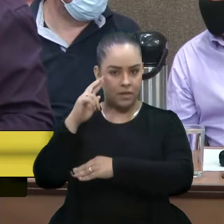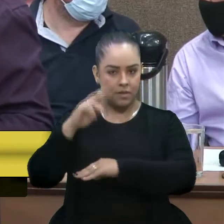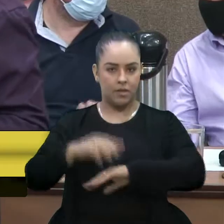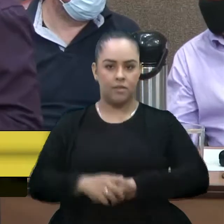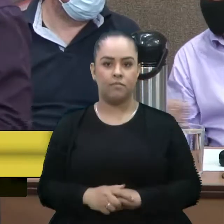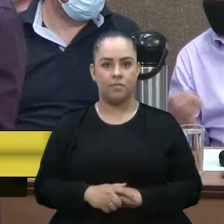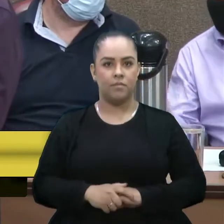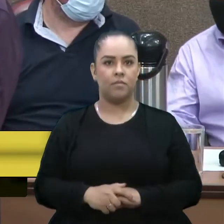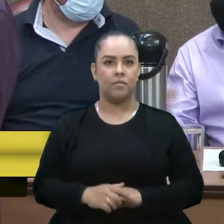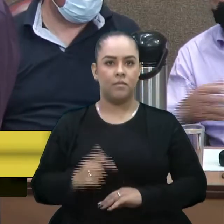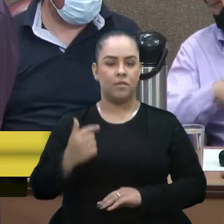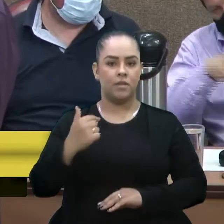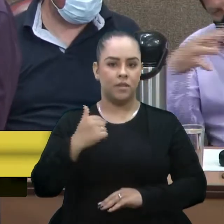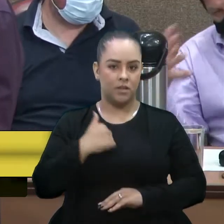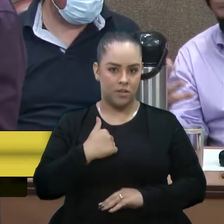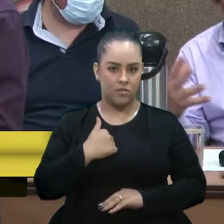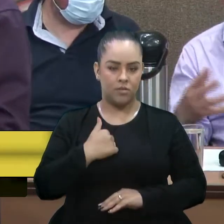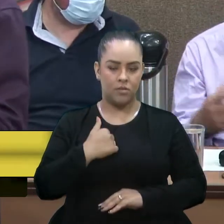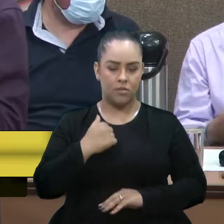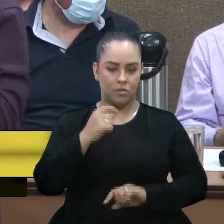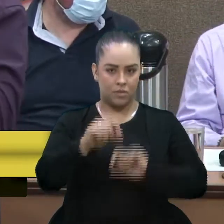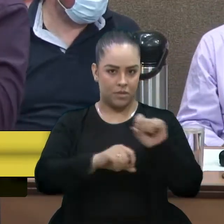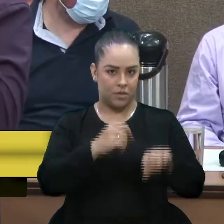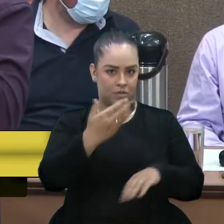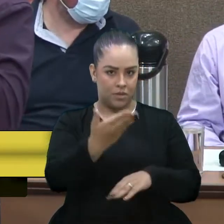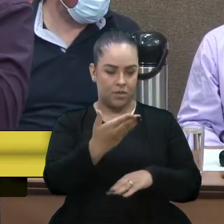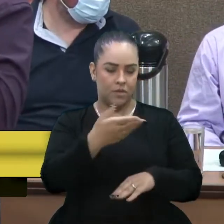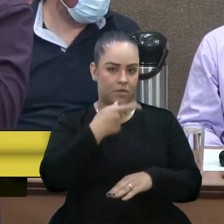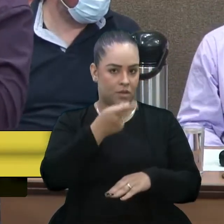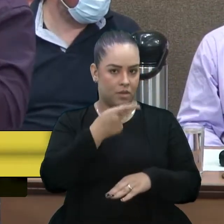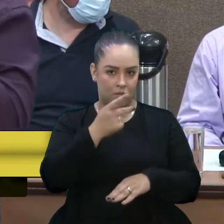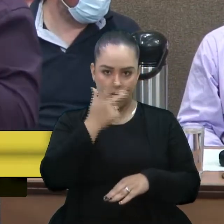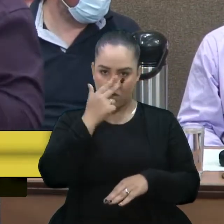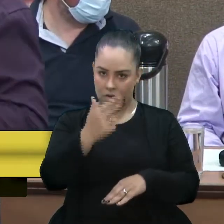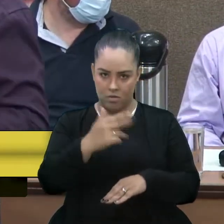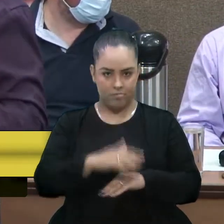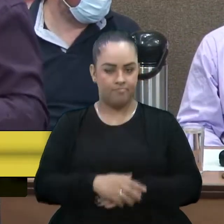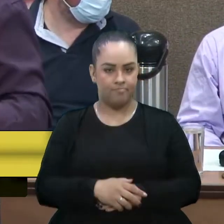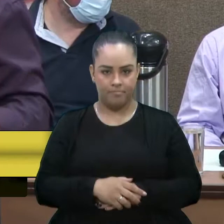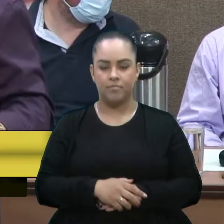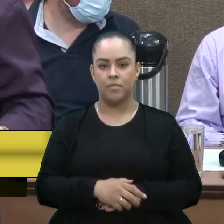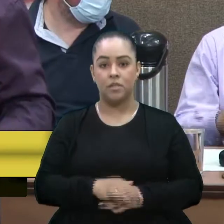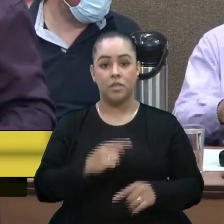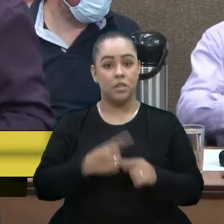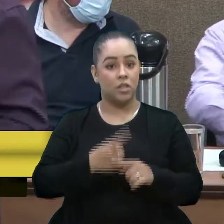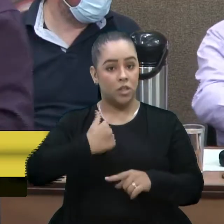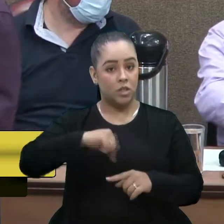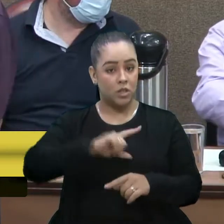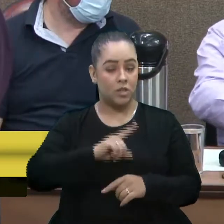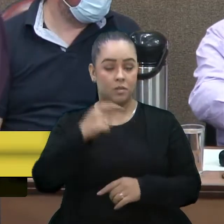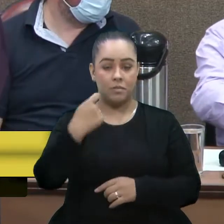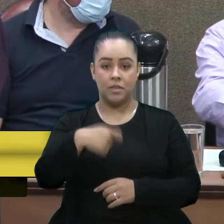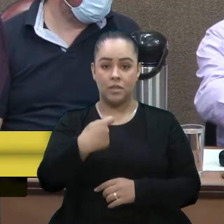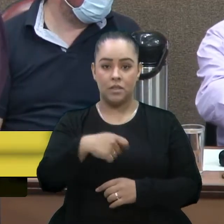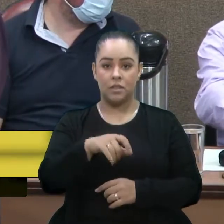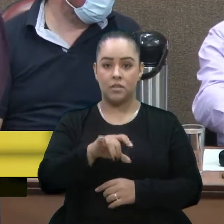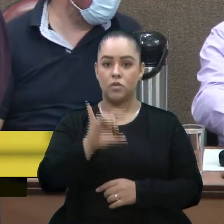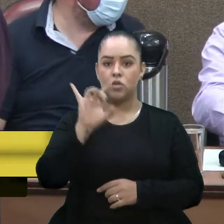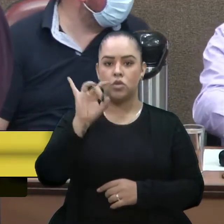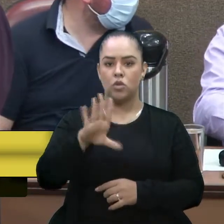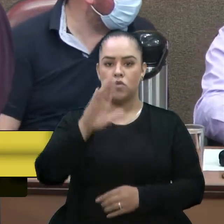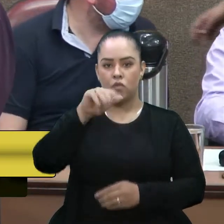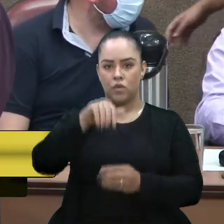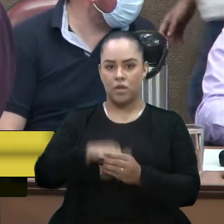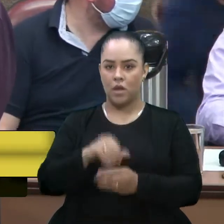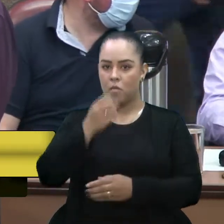eu fui contemplado nas suas falas, que é o que eu queria dizer, vereador Rafael, que nós precisamos aqui não só votar